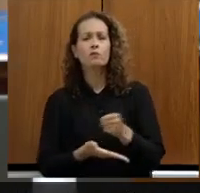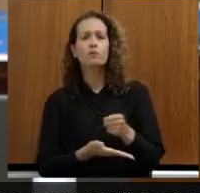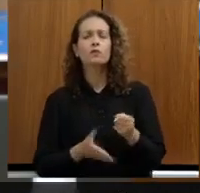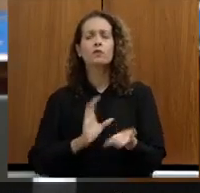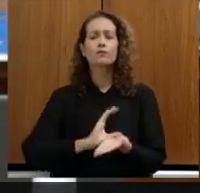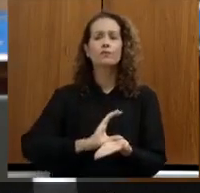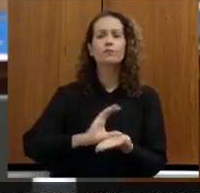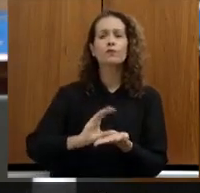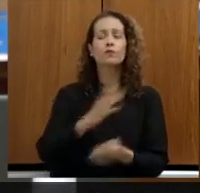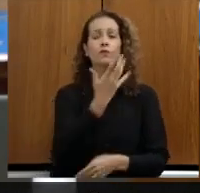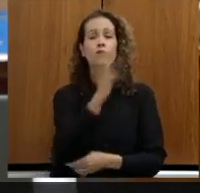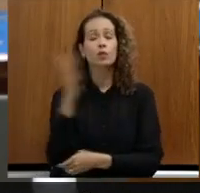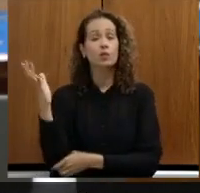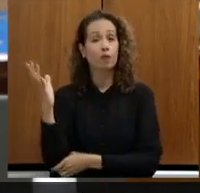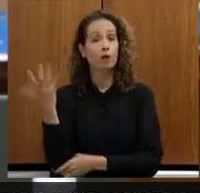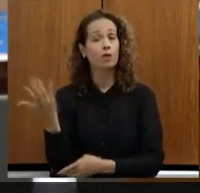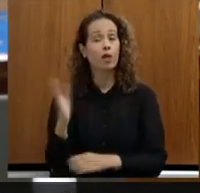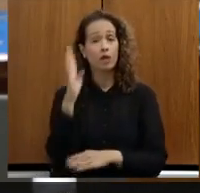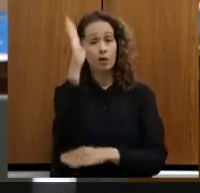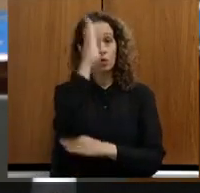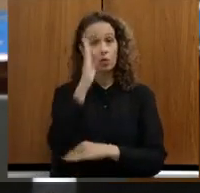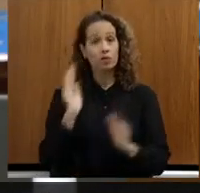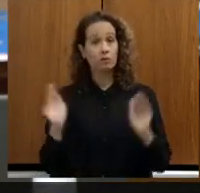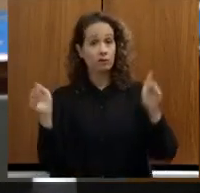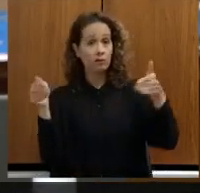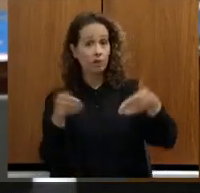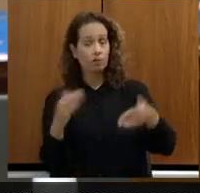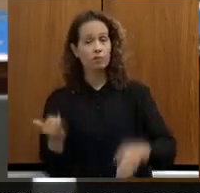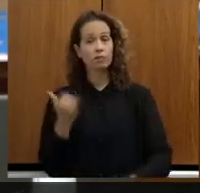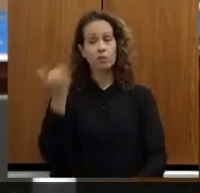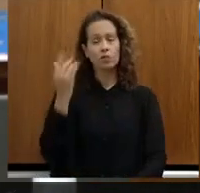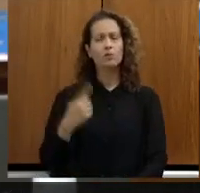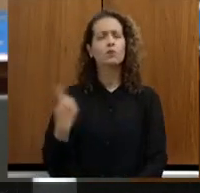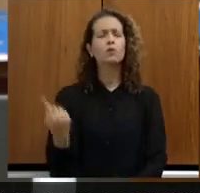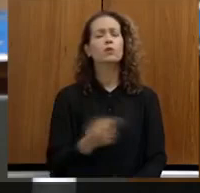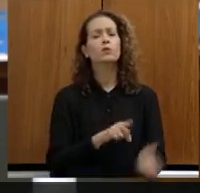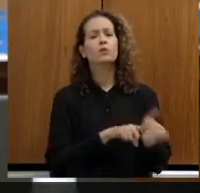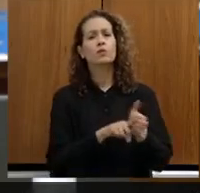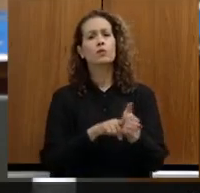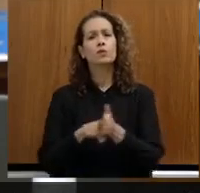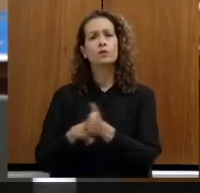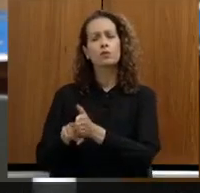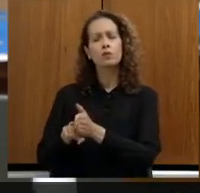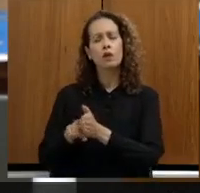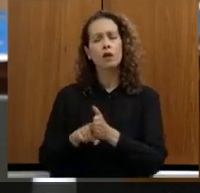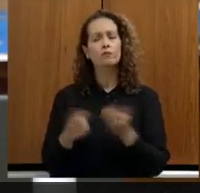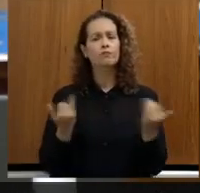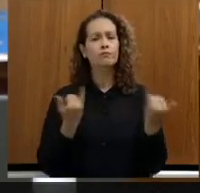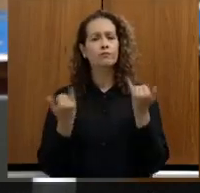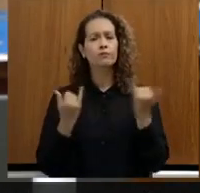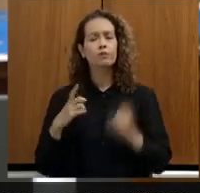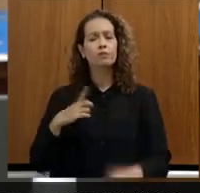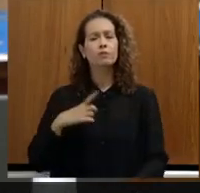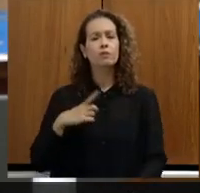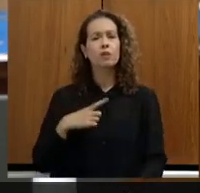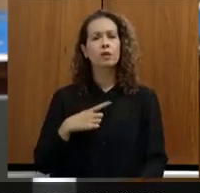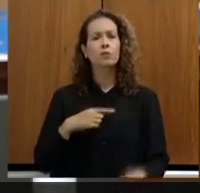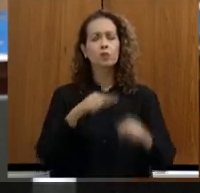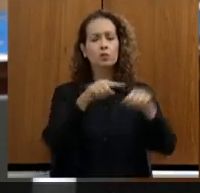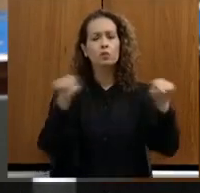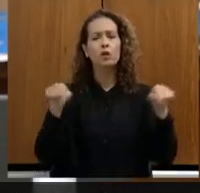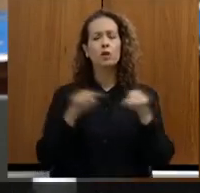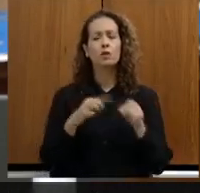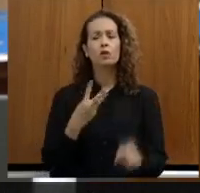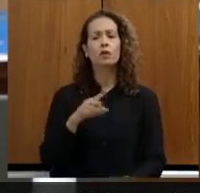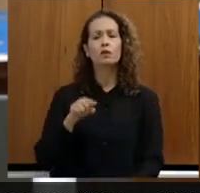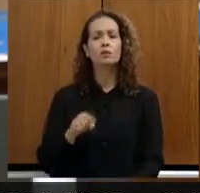para o Brasil é muito importante. Hoje, conforme os nossos dados do CAR, nós temos uma área de 3,7